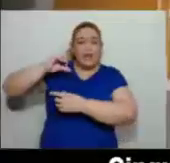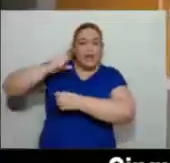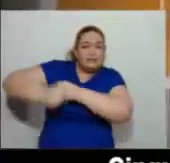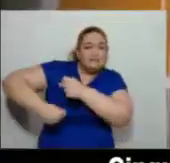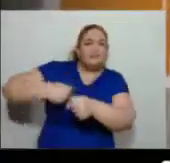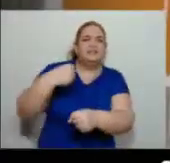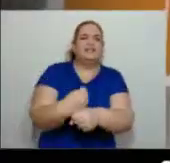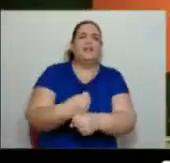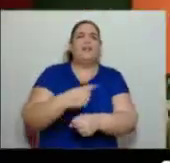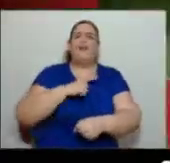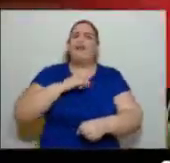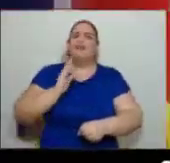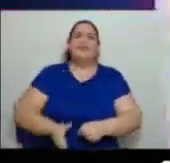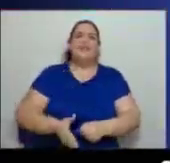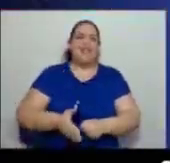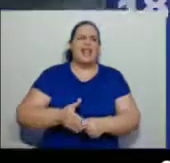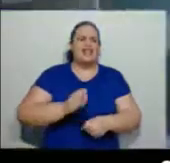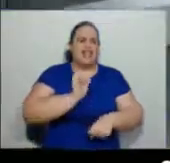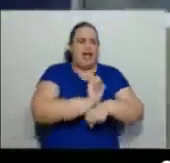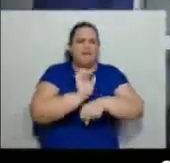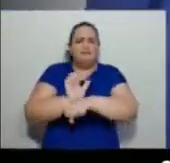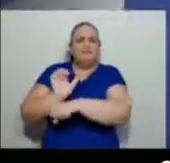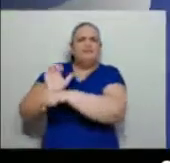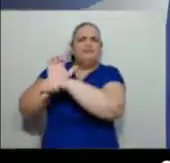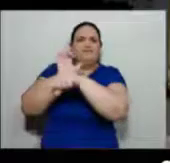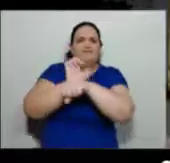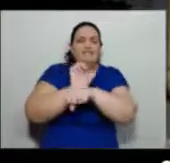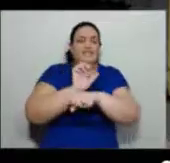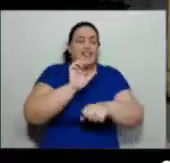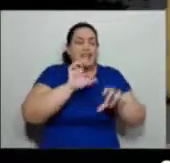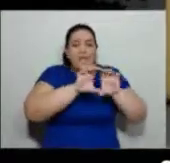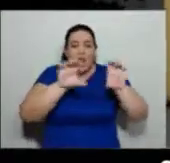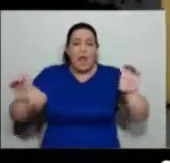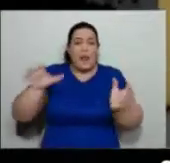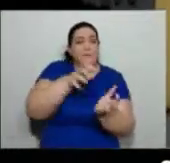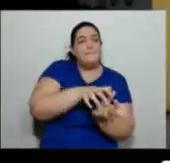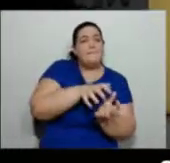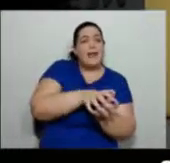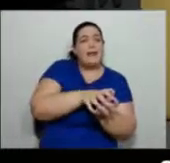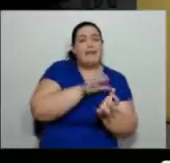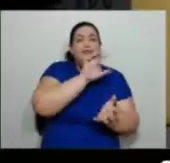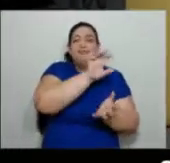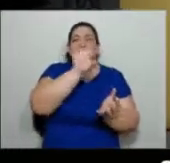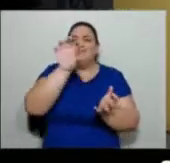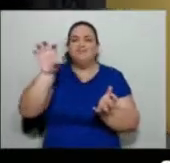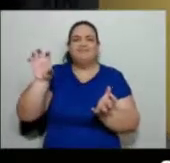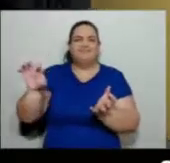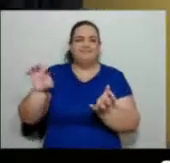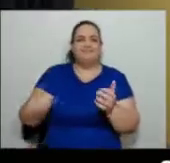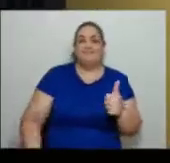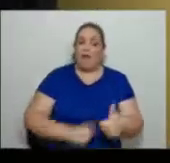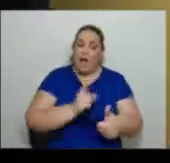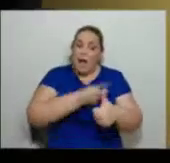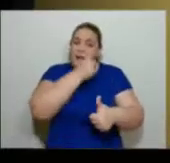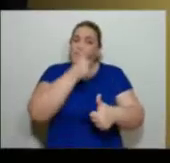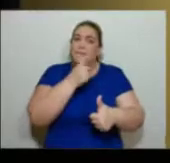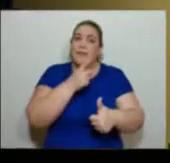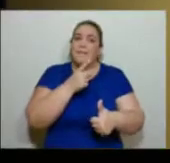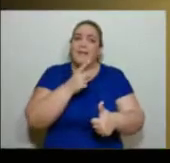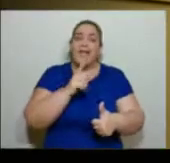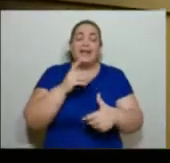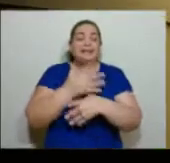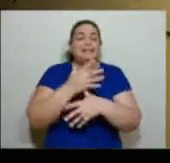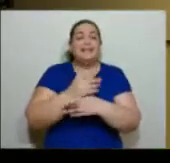APAI estão instaladas no estado de Pernambuco. A primeira a ser implantada no interior foi a APAI de Garanhuns,